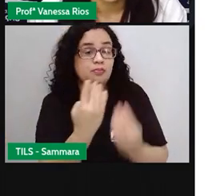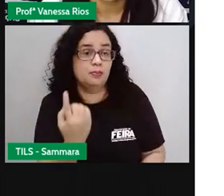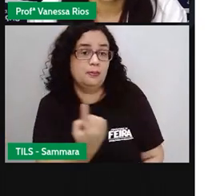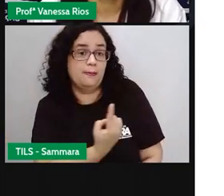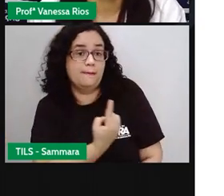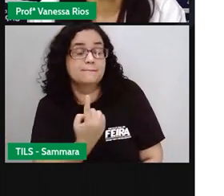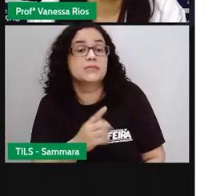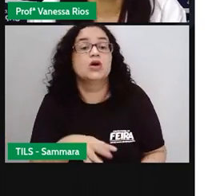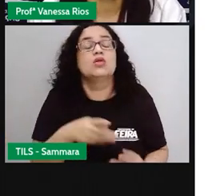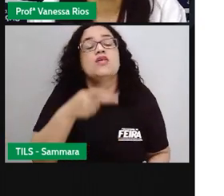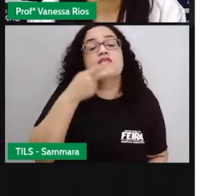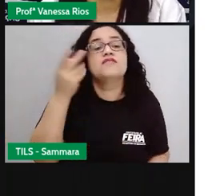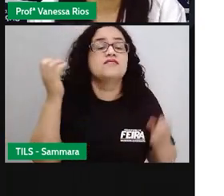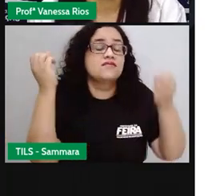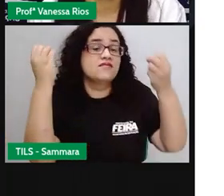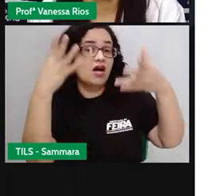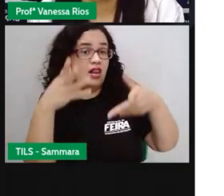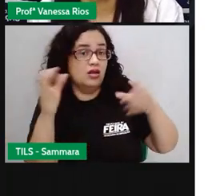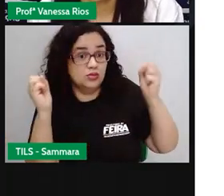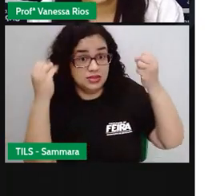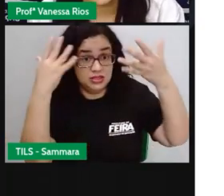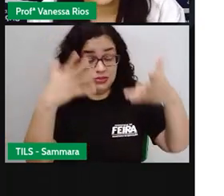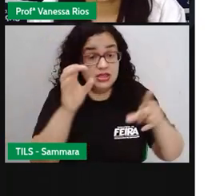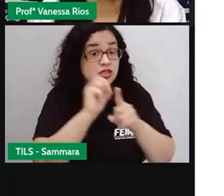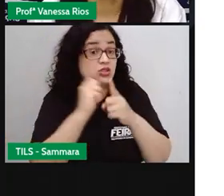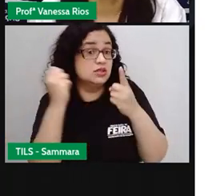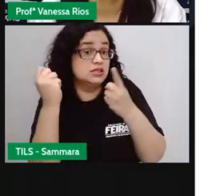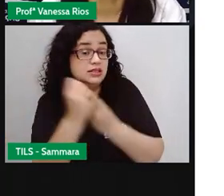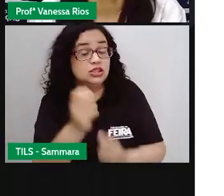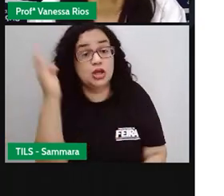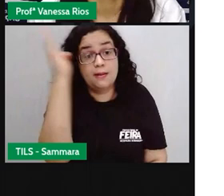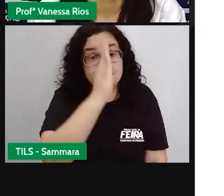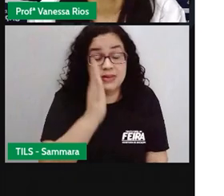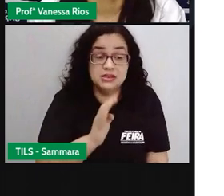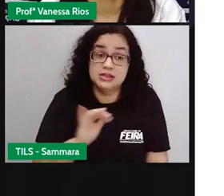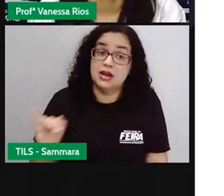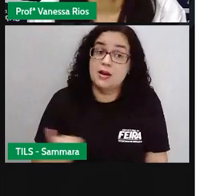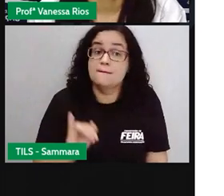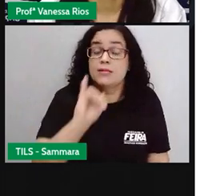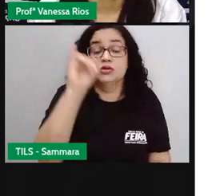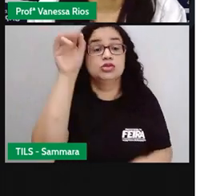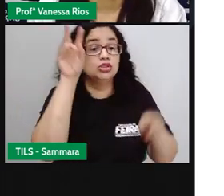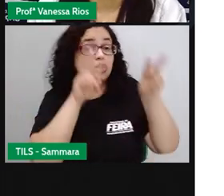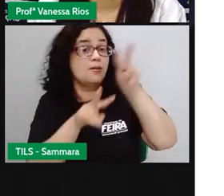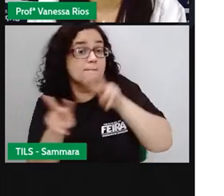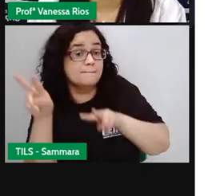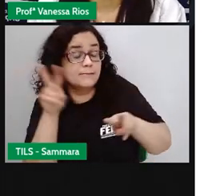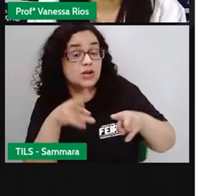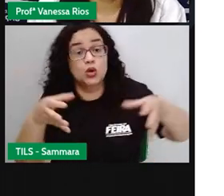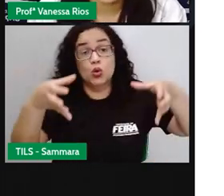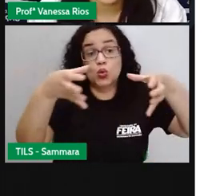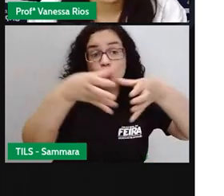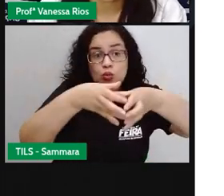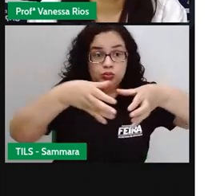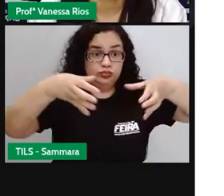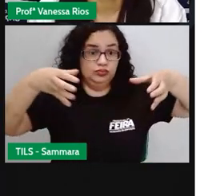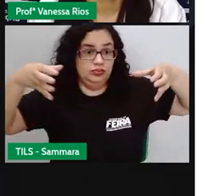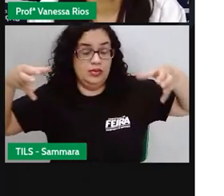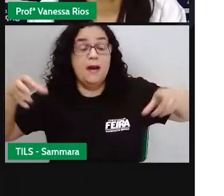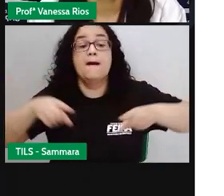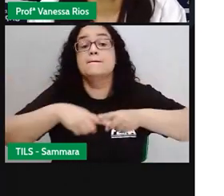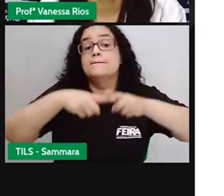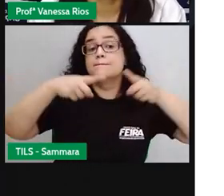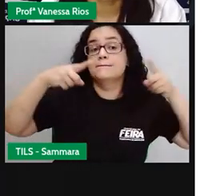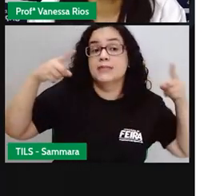si. Quando a gente fala em sociedade brasileira, é importante a gente observar que é um grupo grande, mas